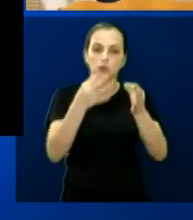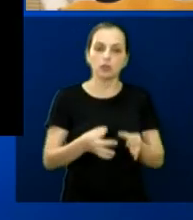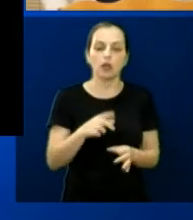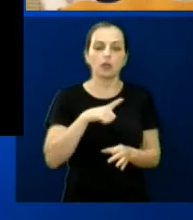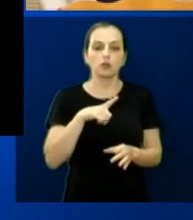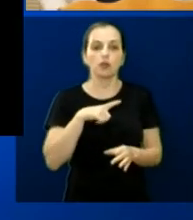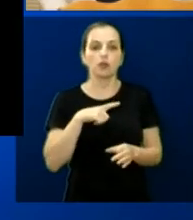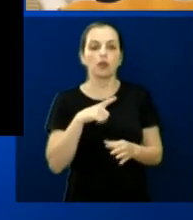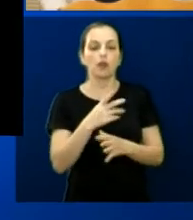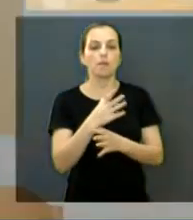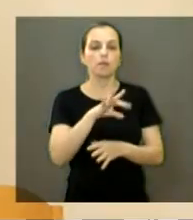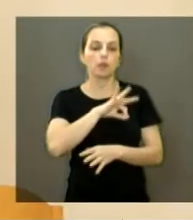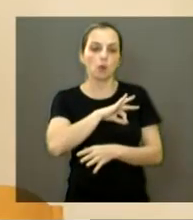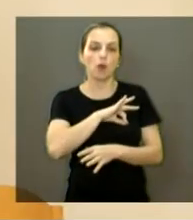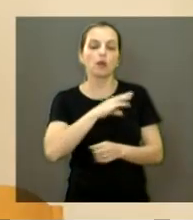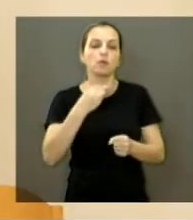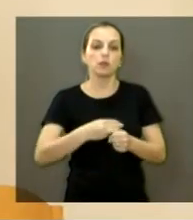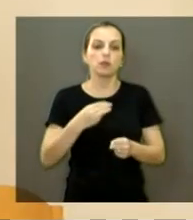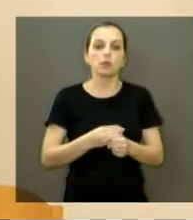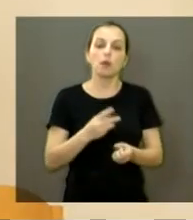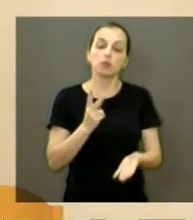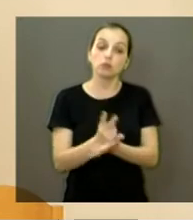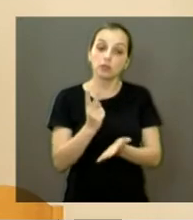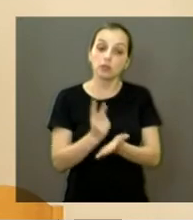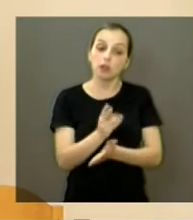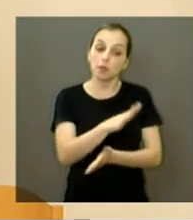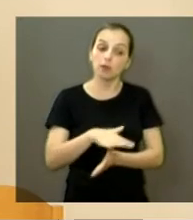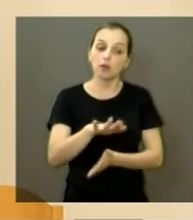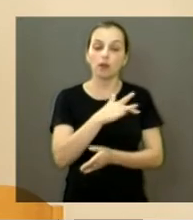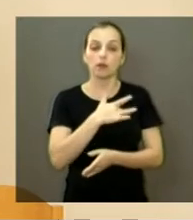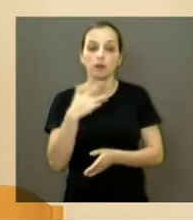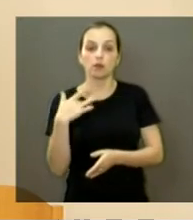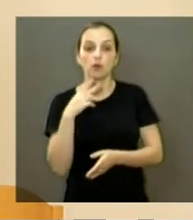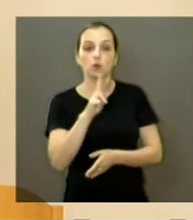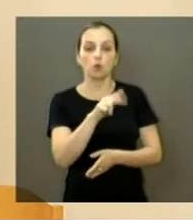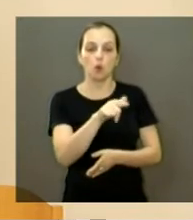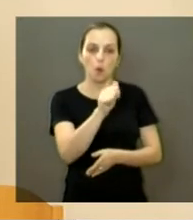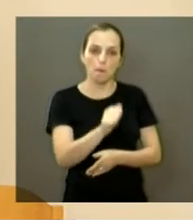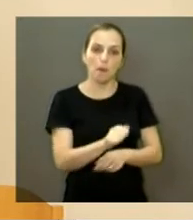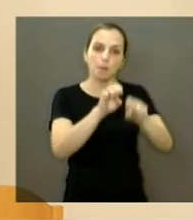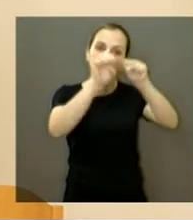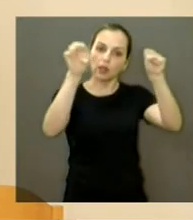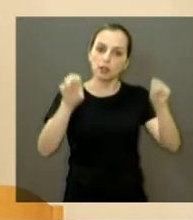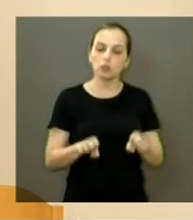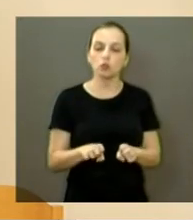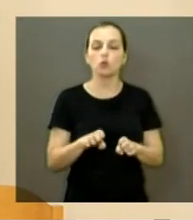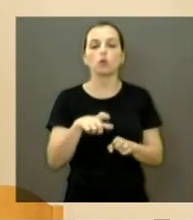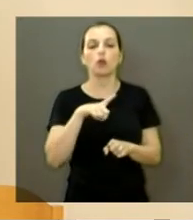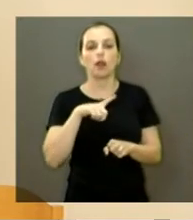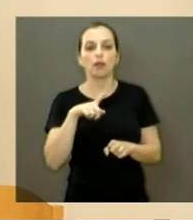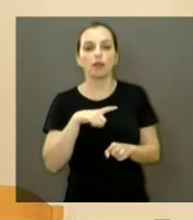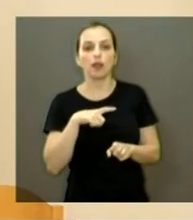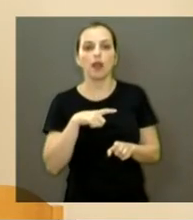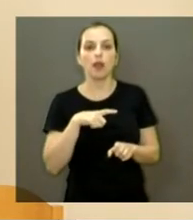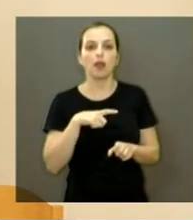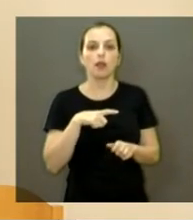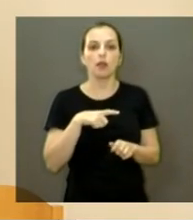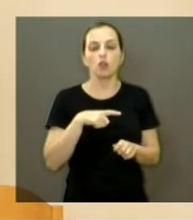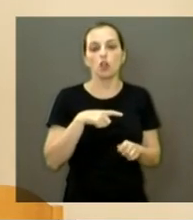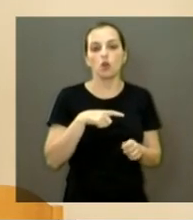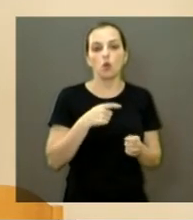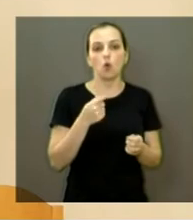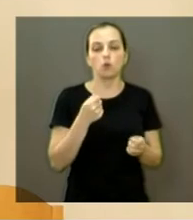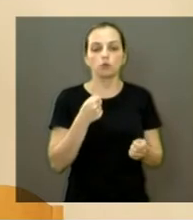em tempo integral nas unidades. Durante algum tempo, as UPAs contavam com essa estrutura e com controladores de fluxo.